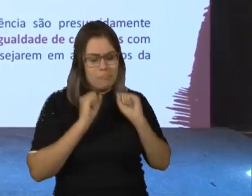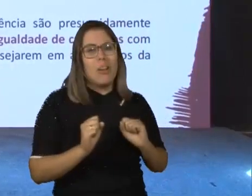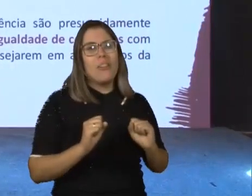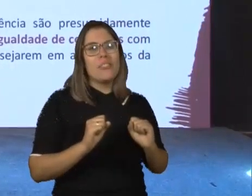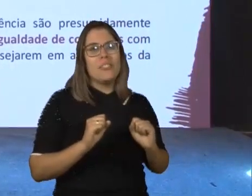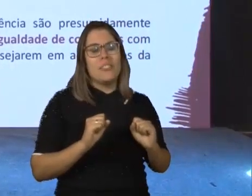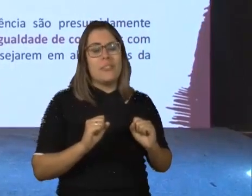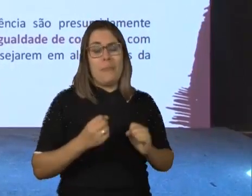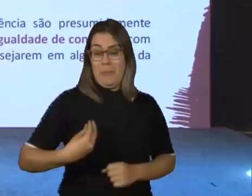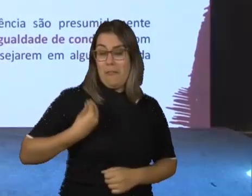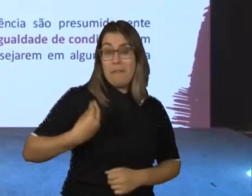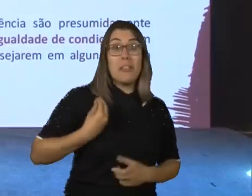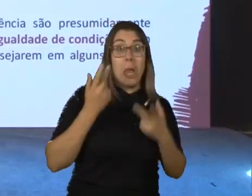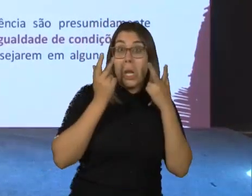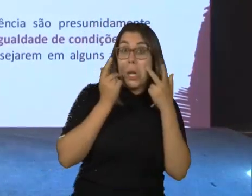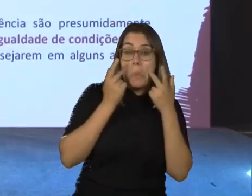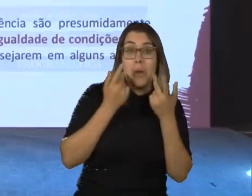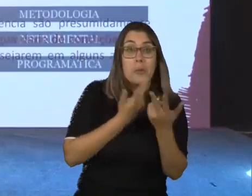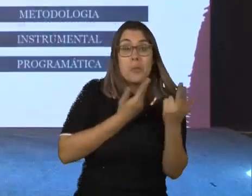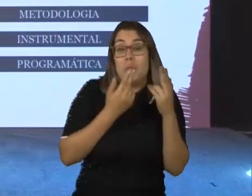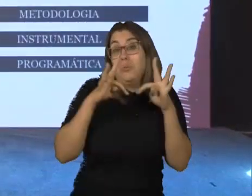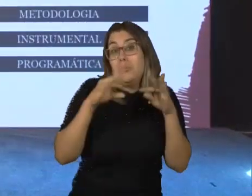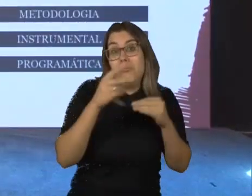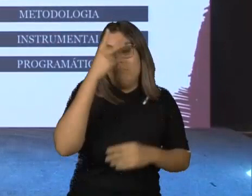ter uma vida plena como toda e qualquer pessoa.